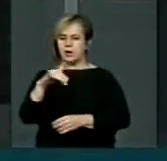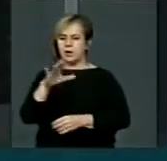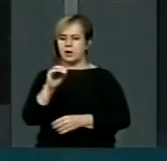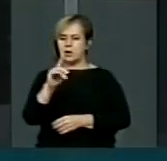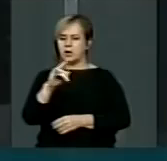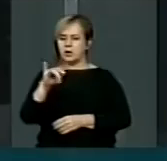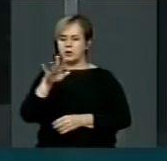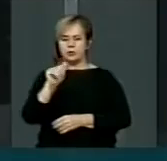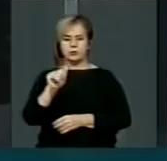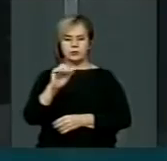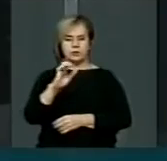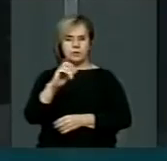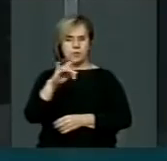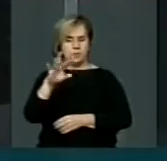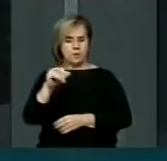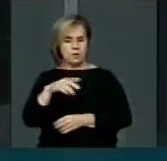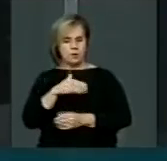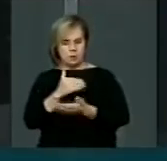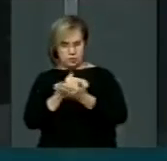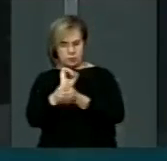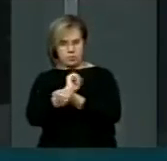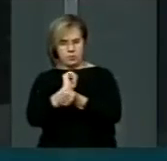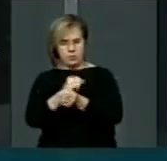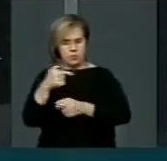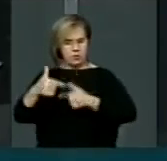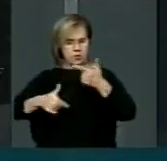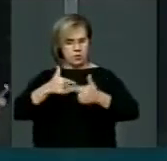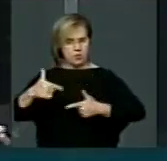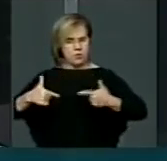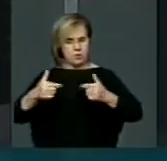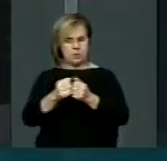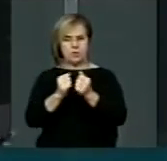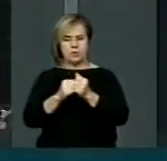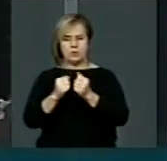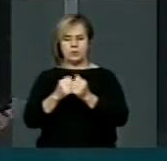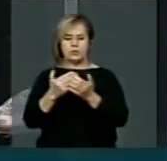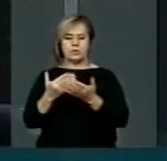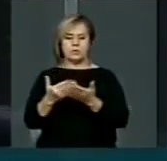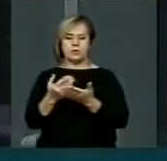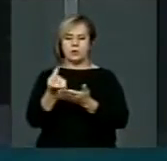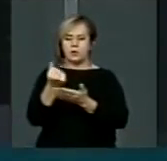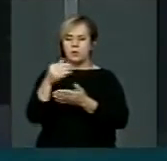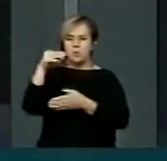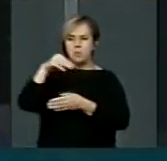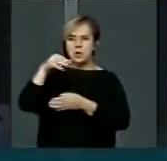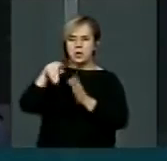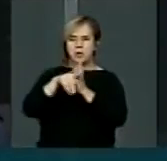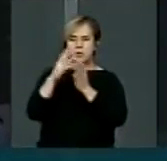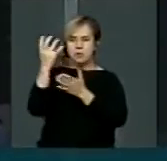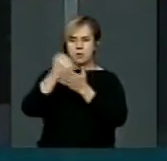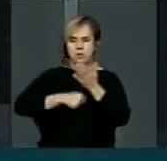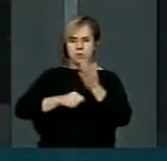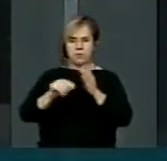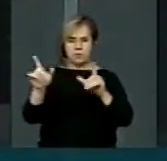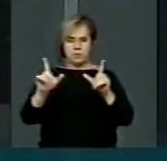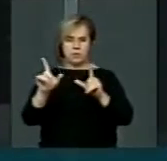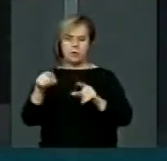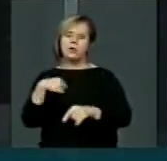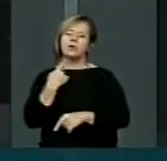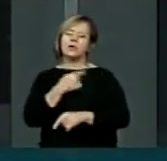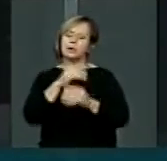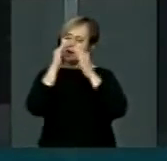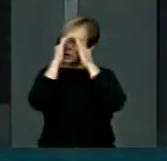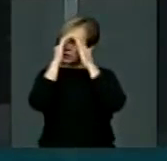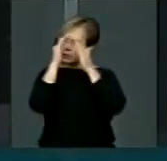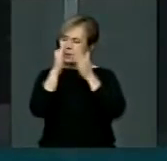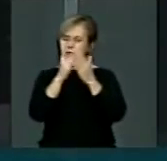Eduardo Campos podem se preparar para lutar pelos minutos de TV do PSC. Esclarecer que, com todo o respeito que nós temos à